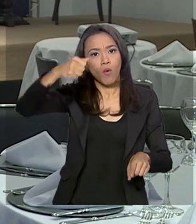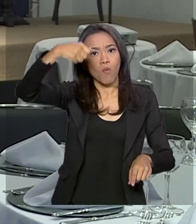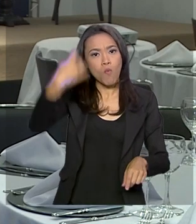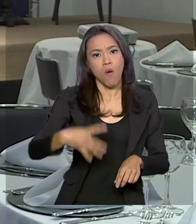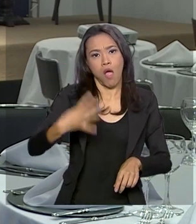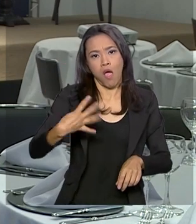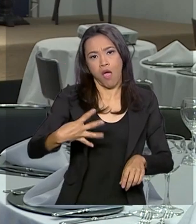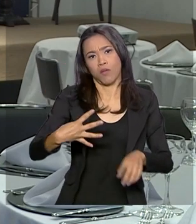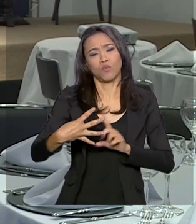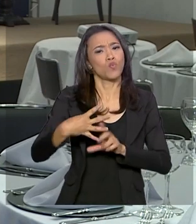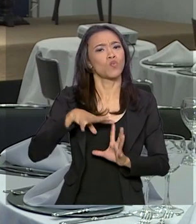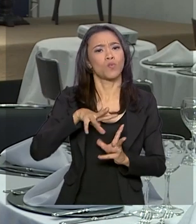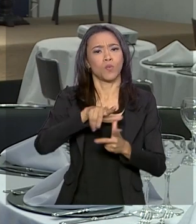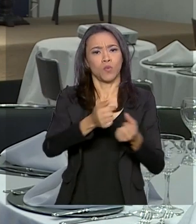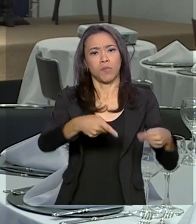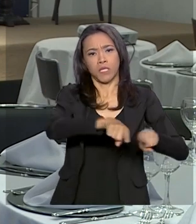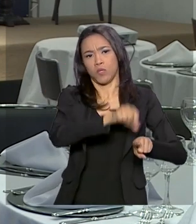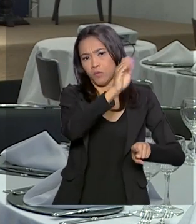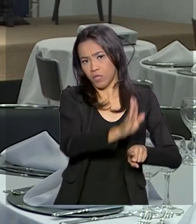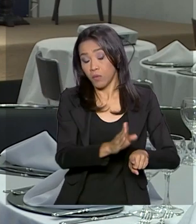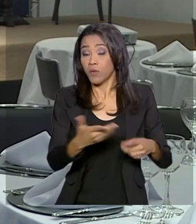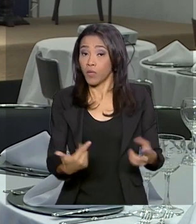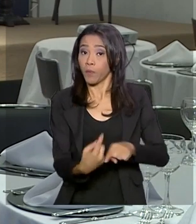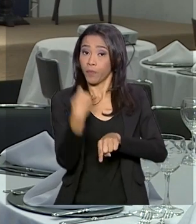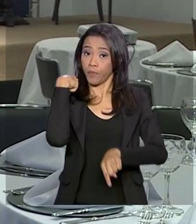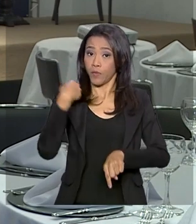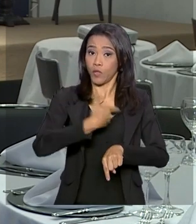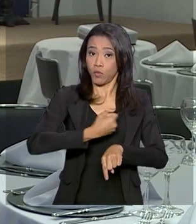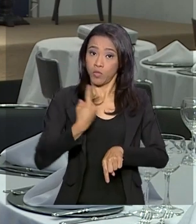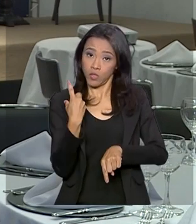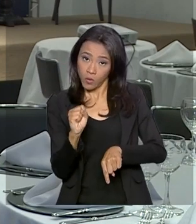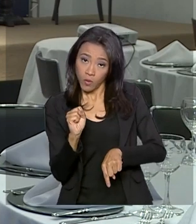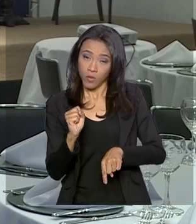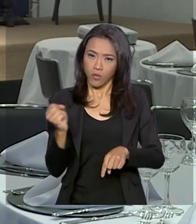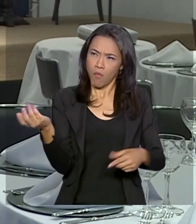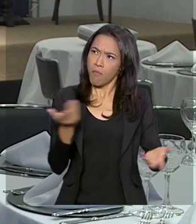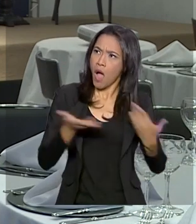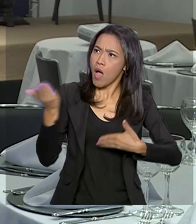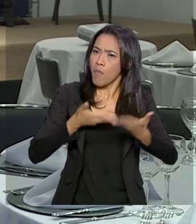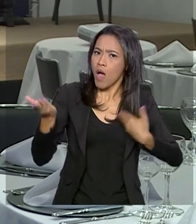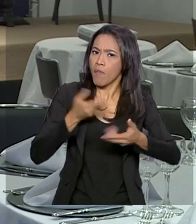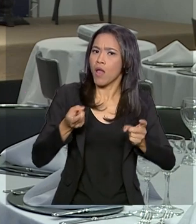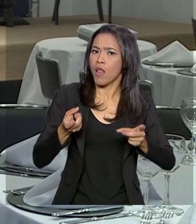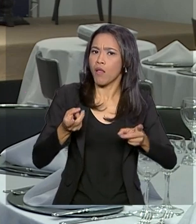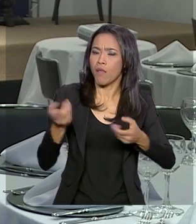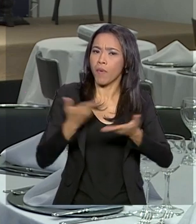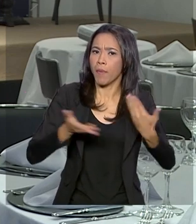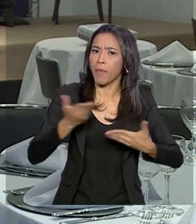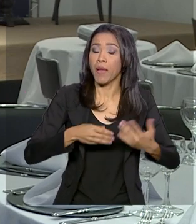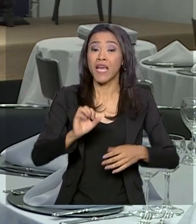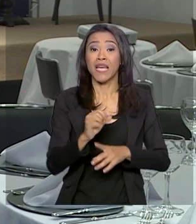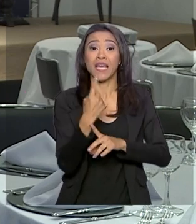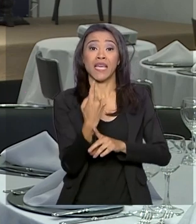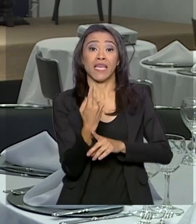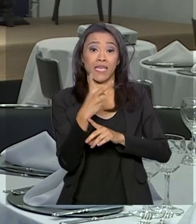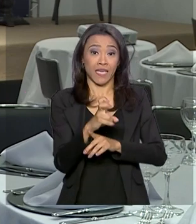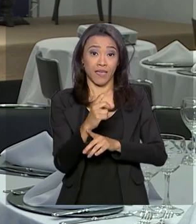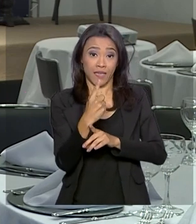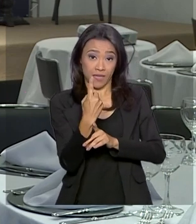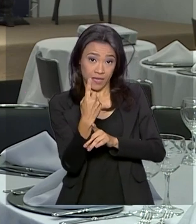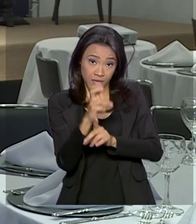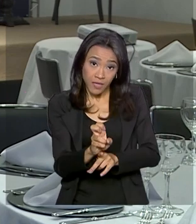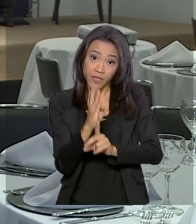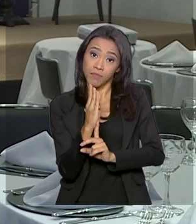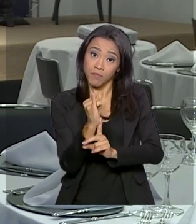do Brasil no mundo. Em 2018, as trocas comerciais entre os dois países superaram 15 bilhões de dólares. O